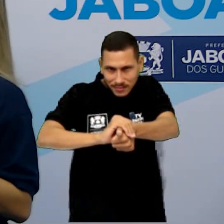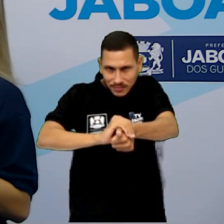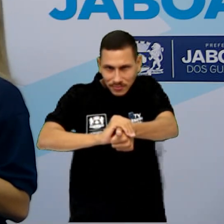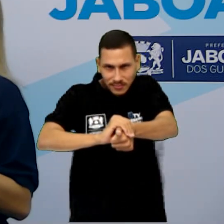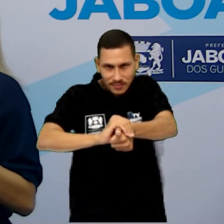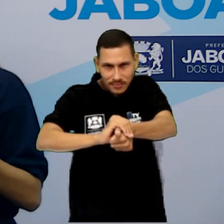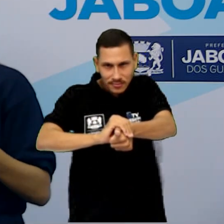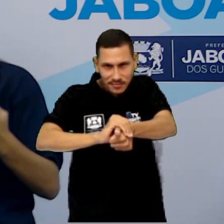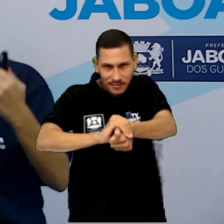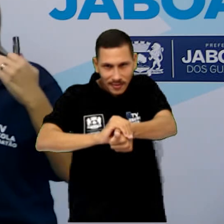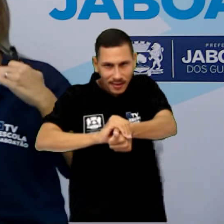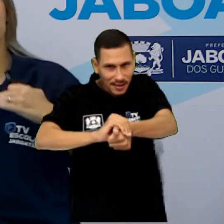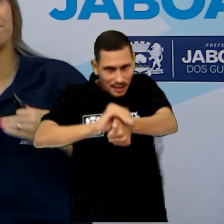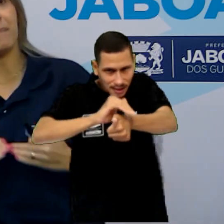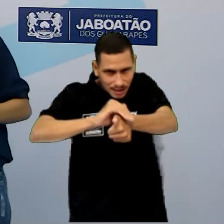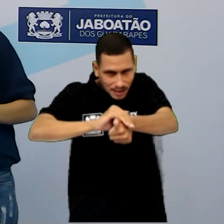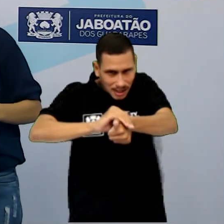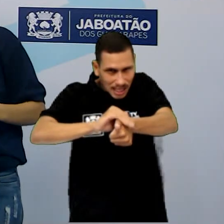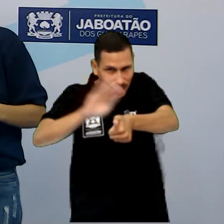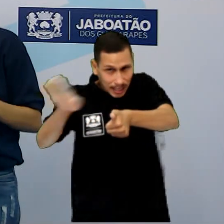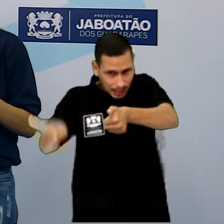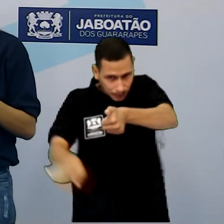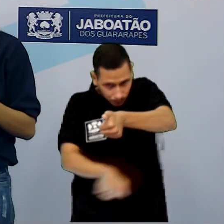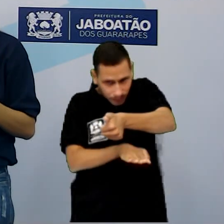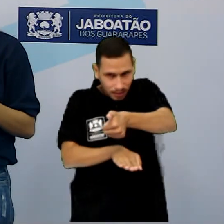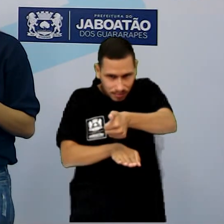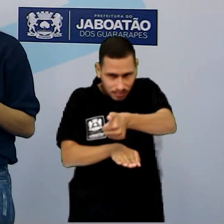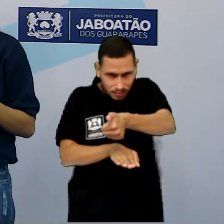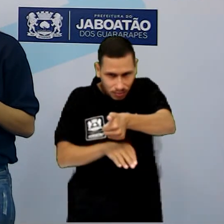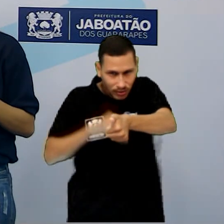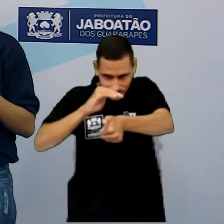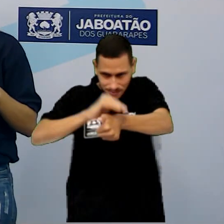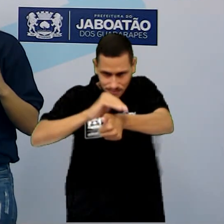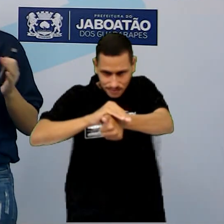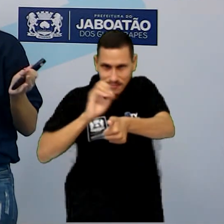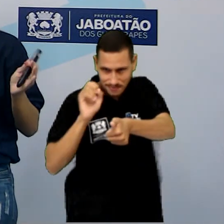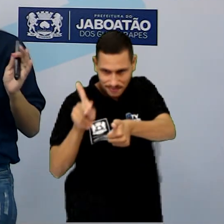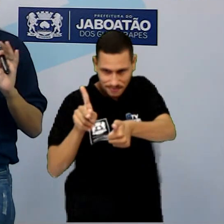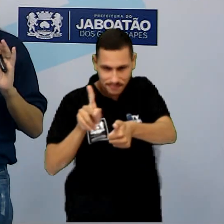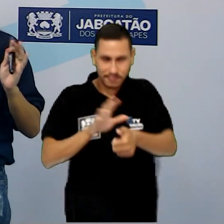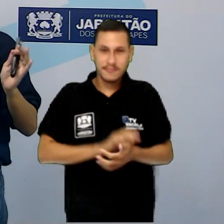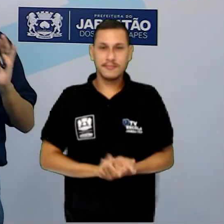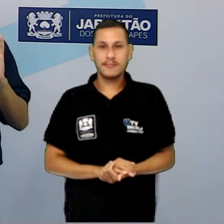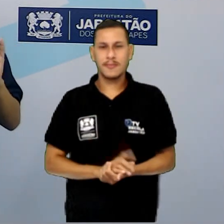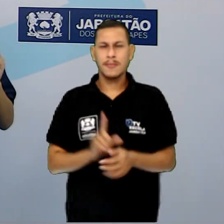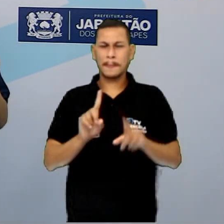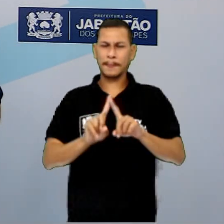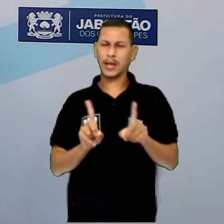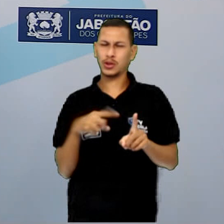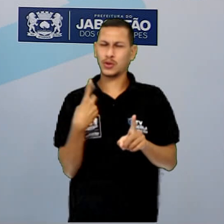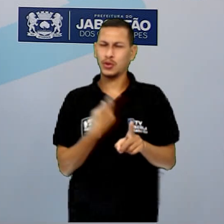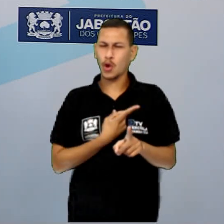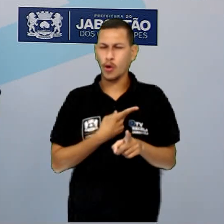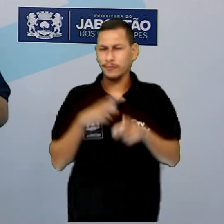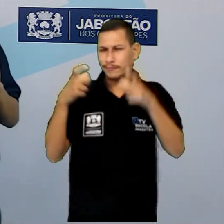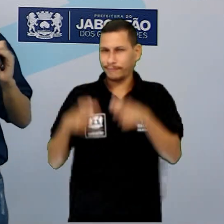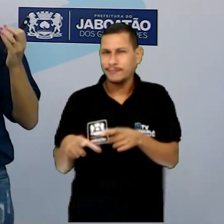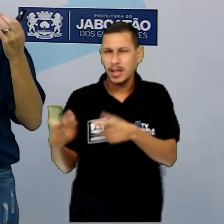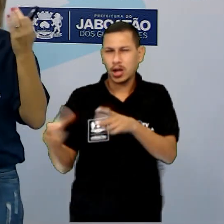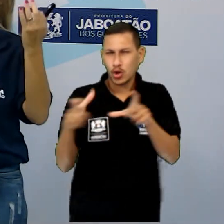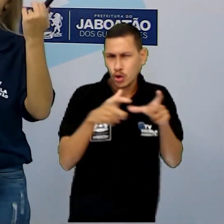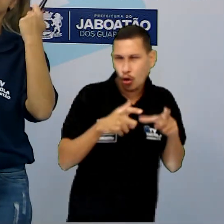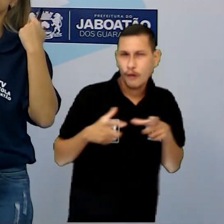Que ela está embaixo do seu casco. Então, para a gente trabalhar localização,